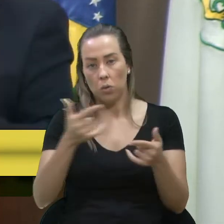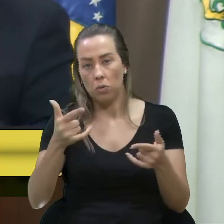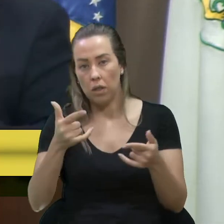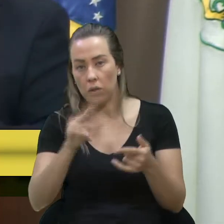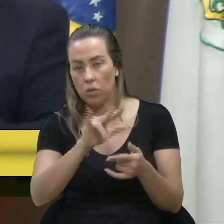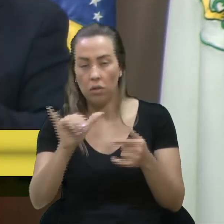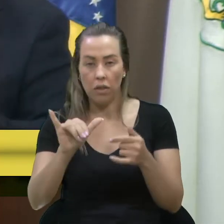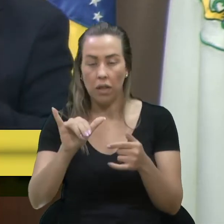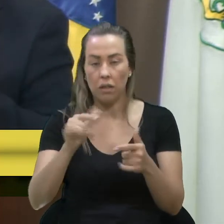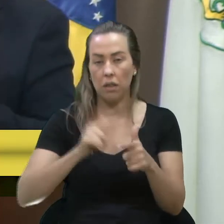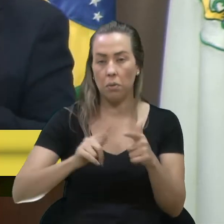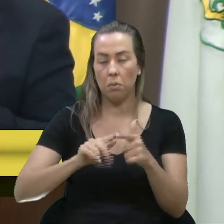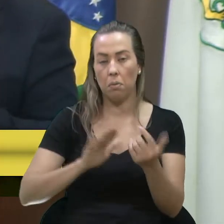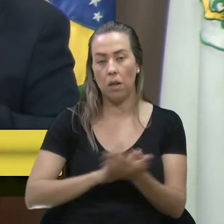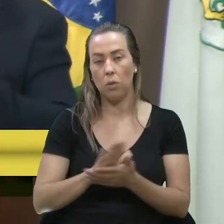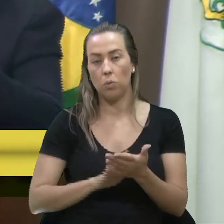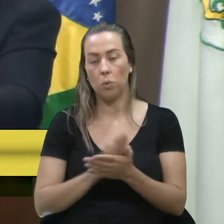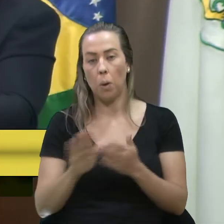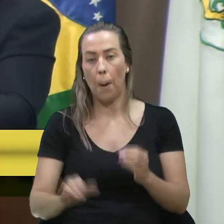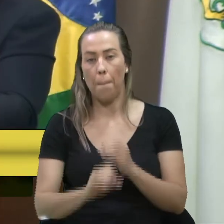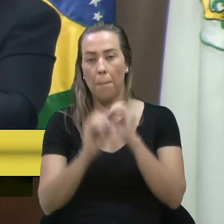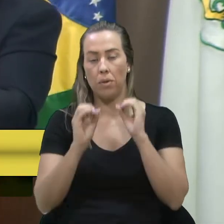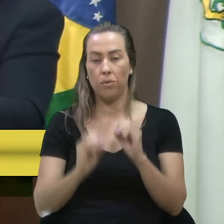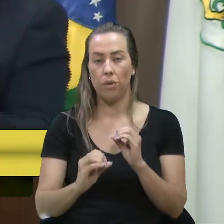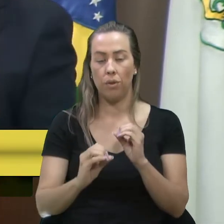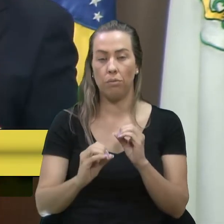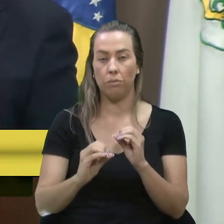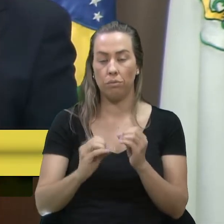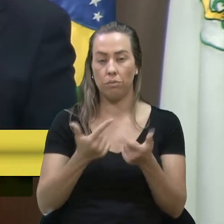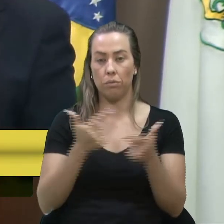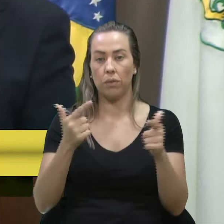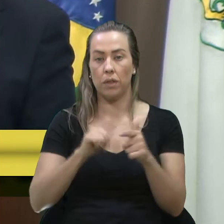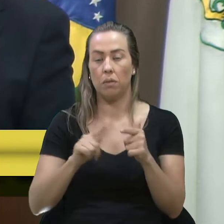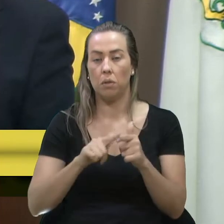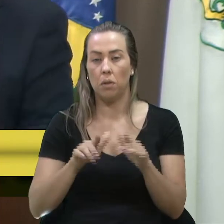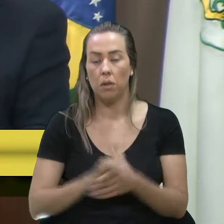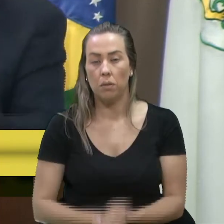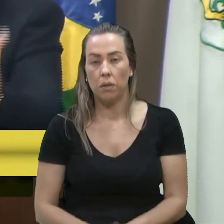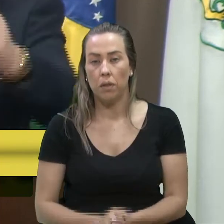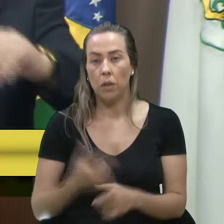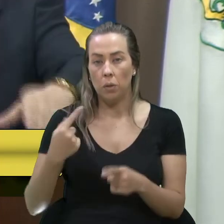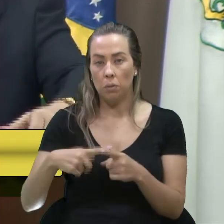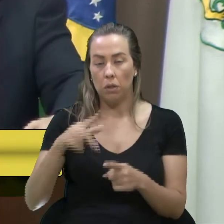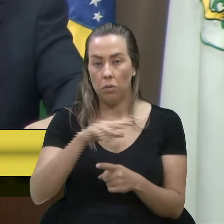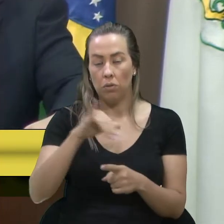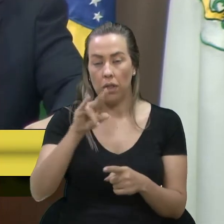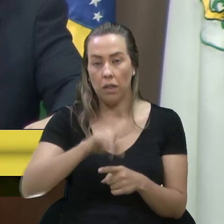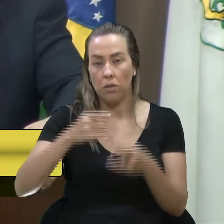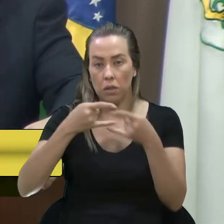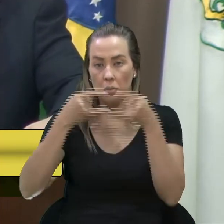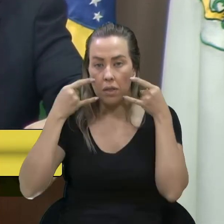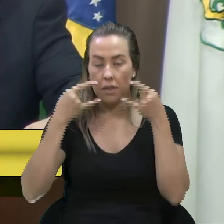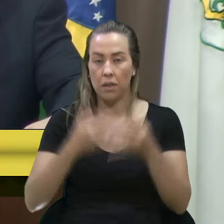você não vai nem me jogar essa gotícula e nem receber essa gotícula, porque você vai estar com a máscara.